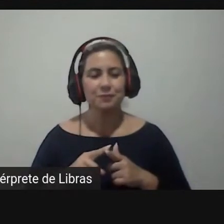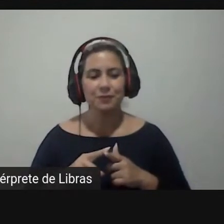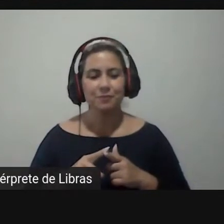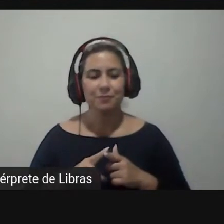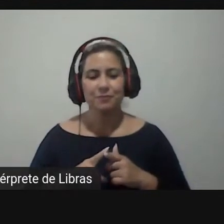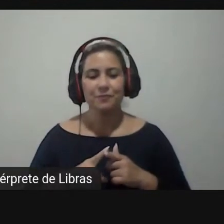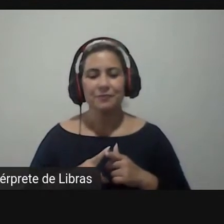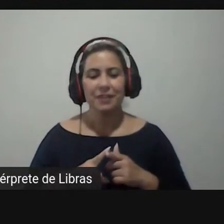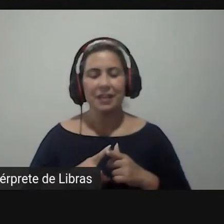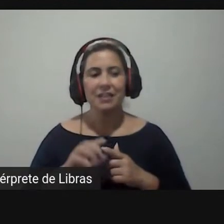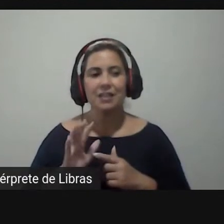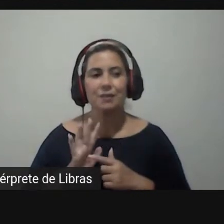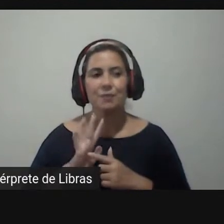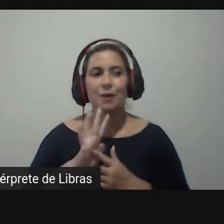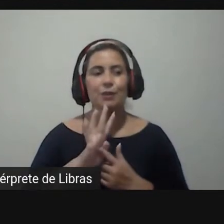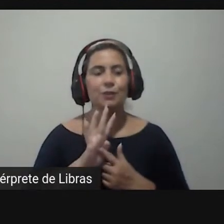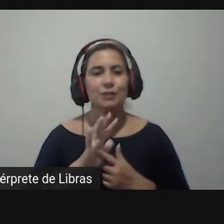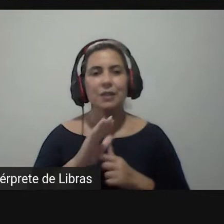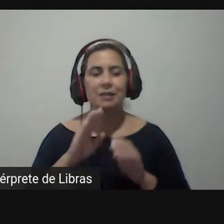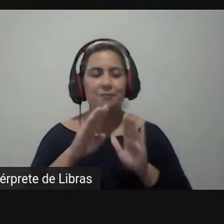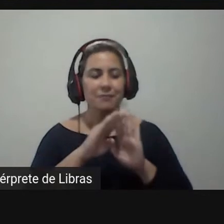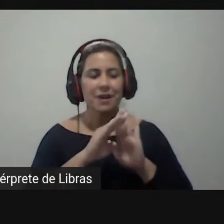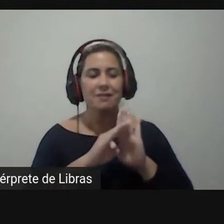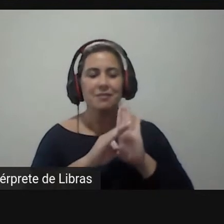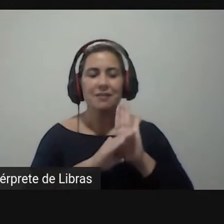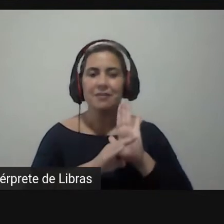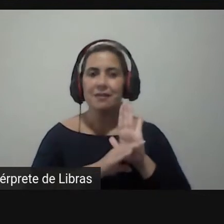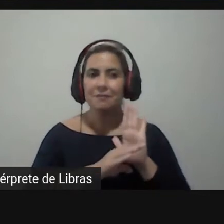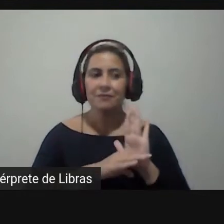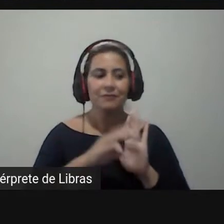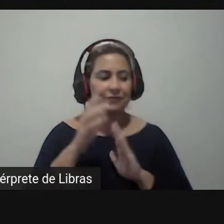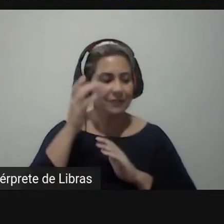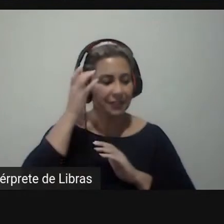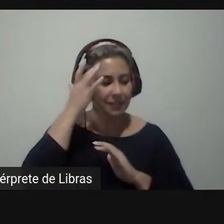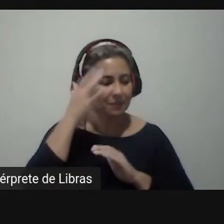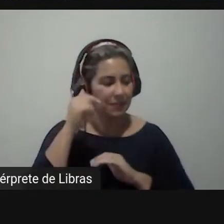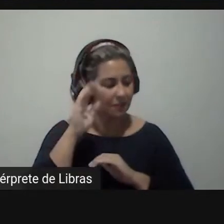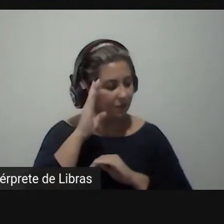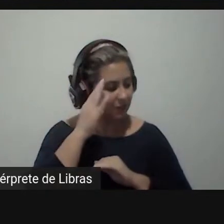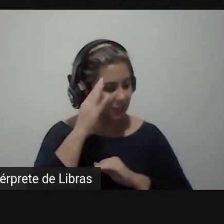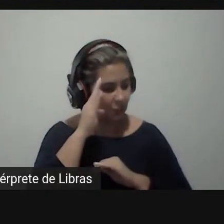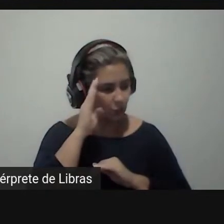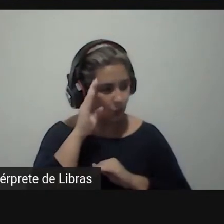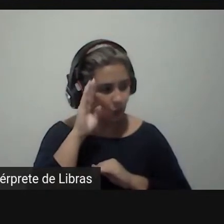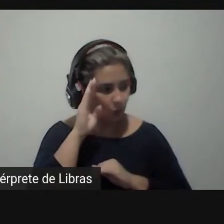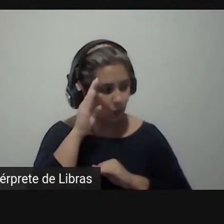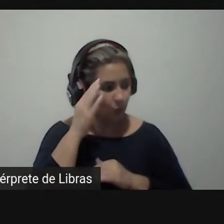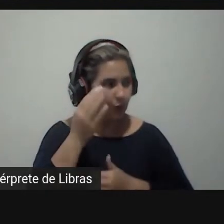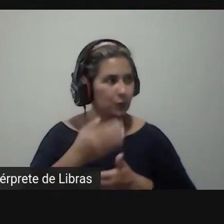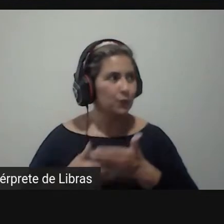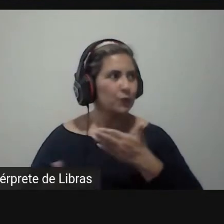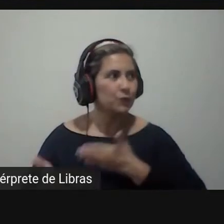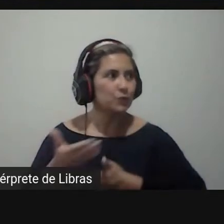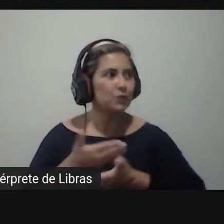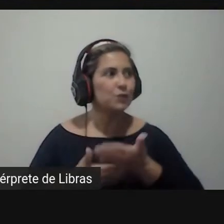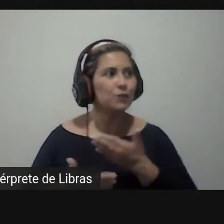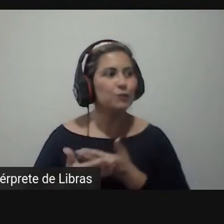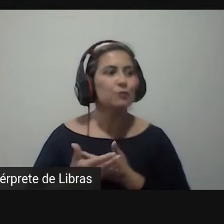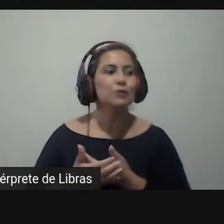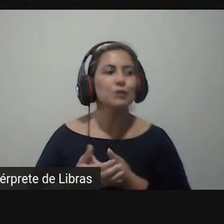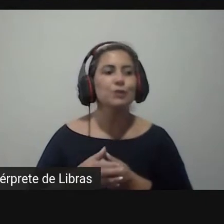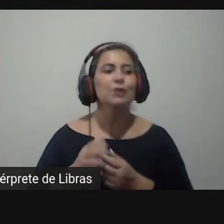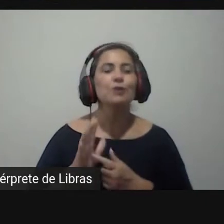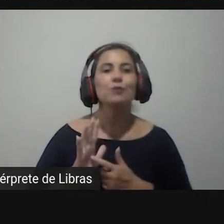apresentando resultados numéricos que são facilmente de entendimento são de entendimento relativamente fácil e